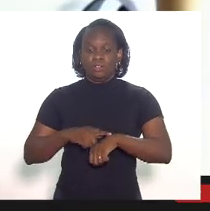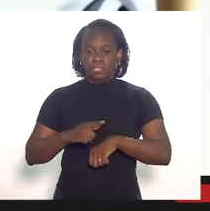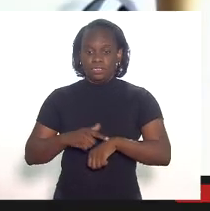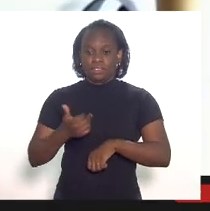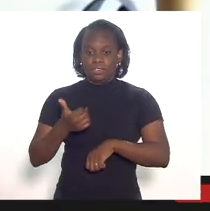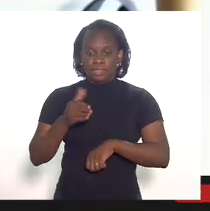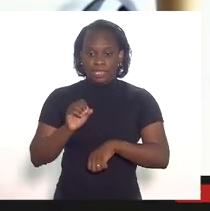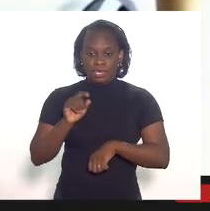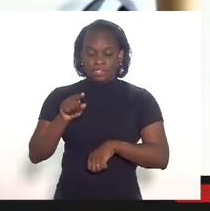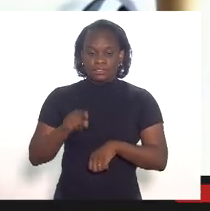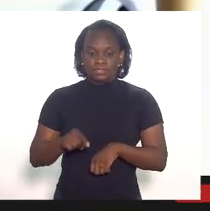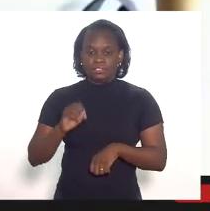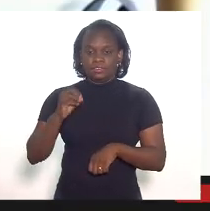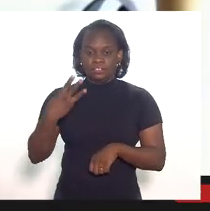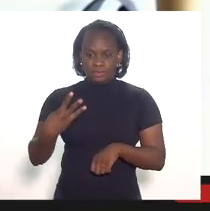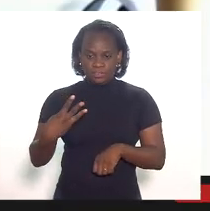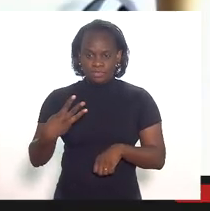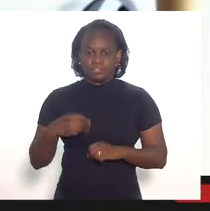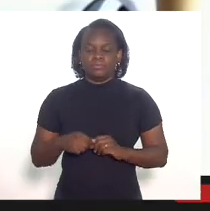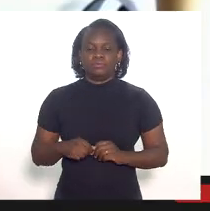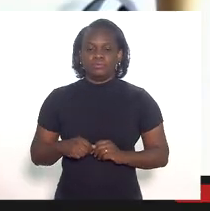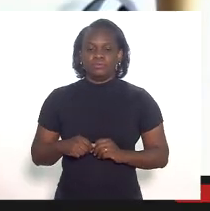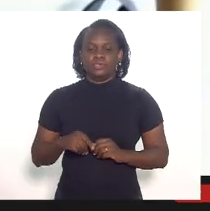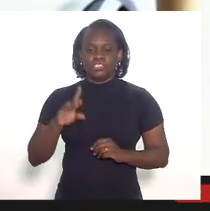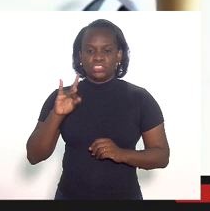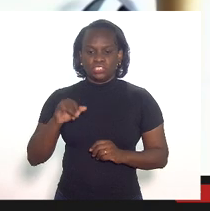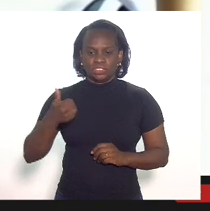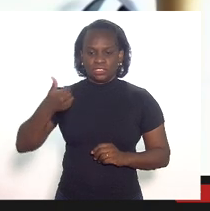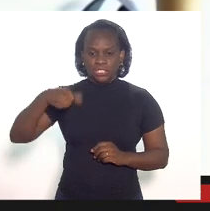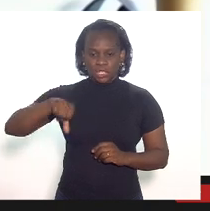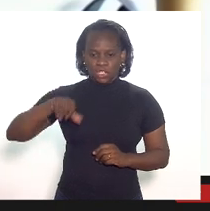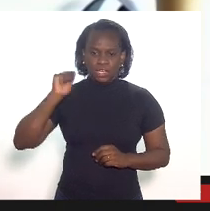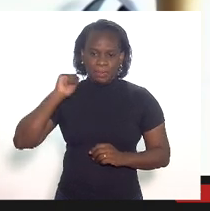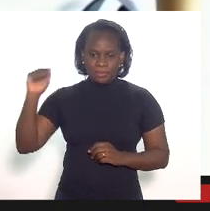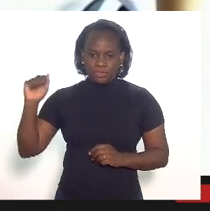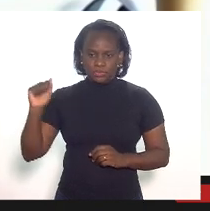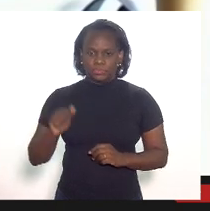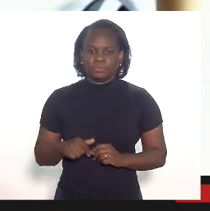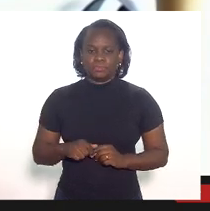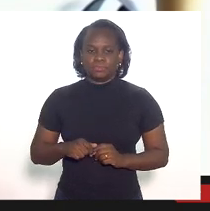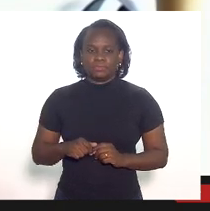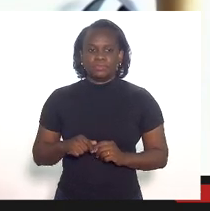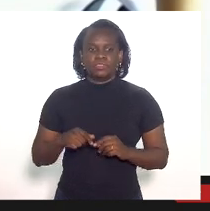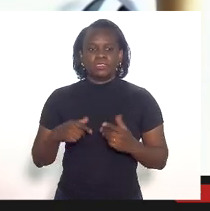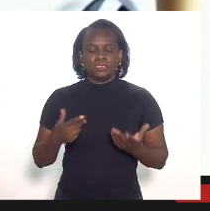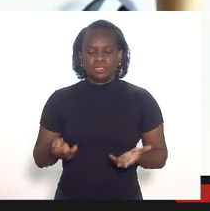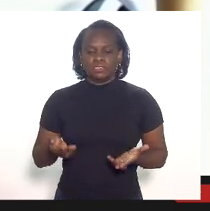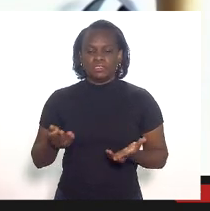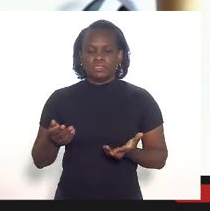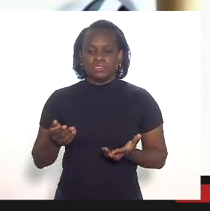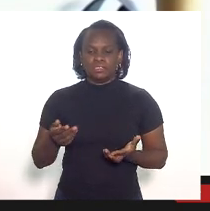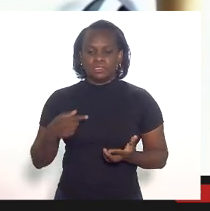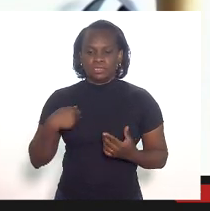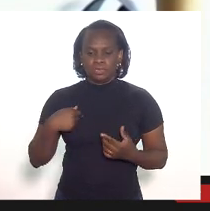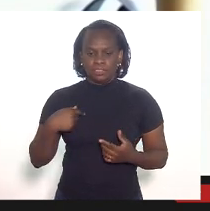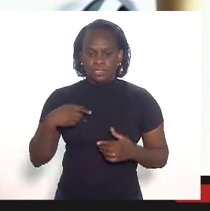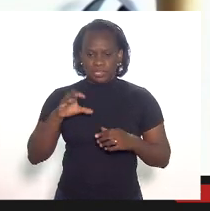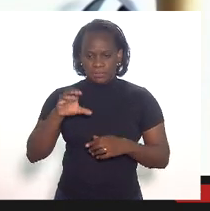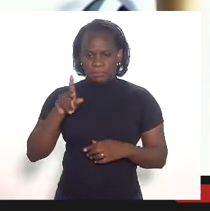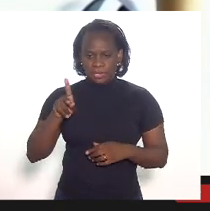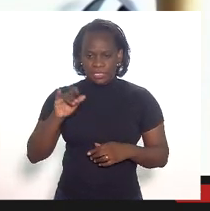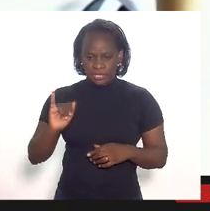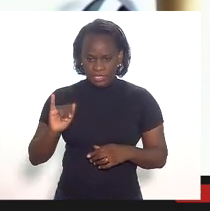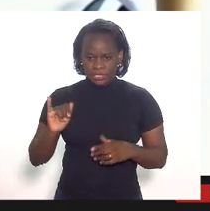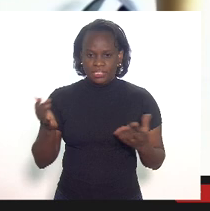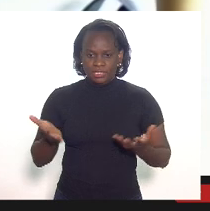e 3 minutos do dia 19 de abril, na qualidade da presente CPI,